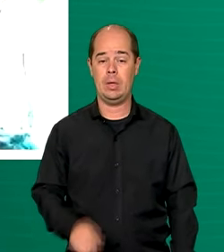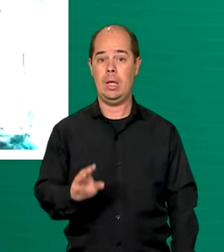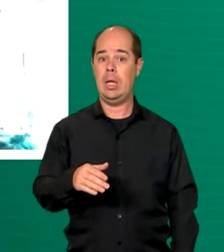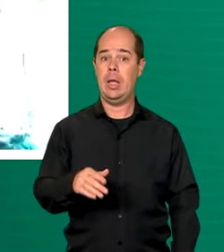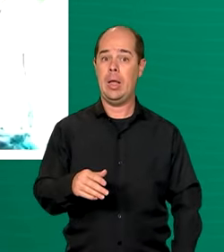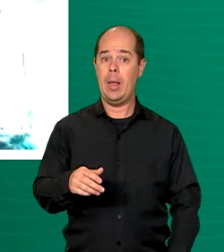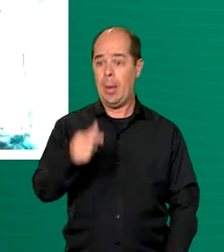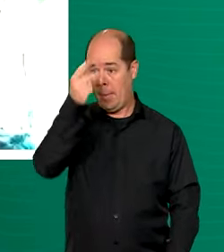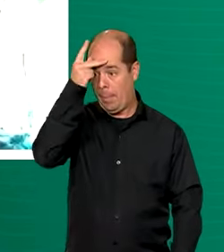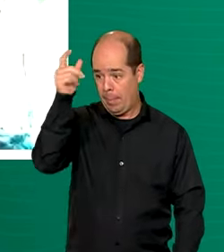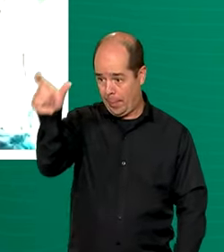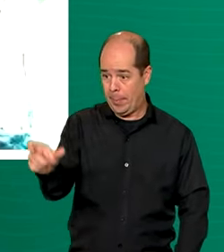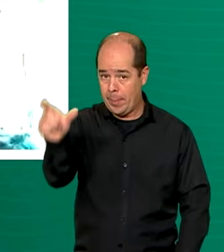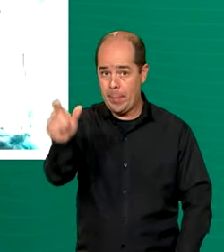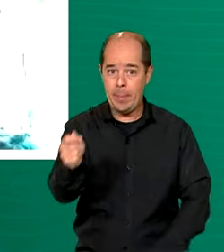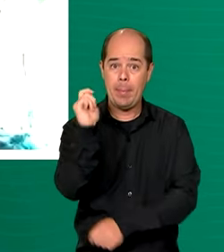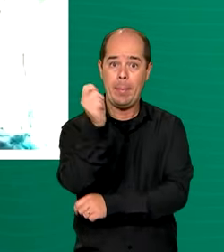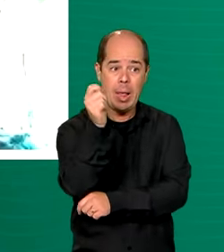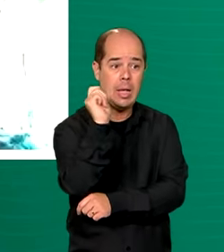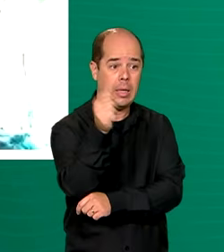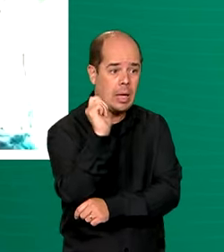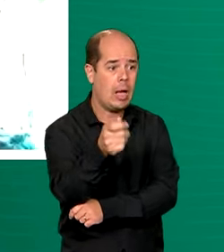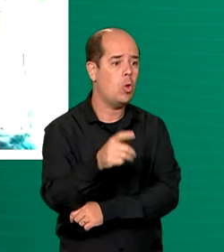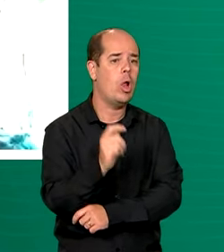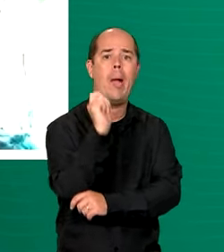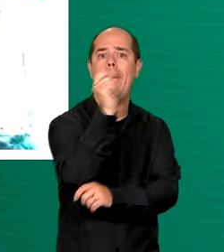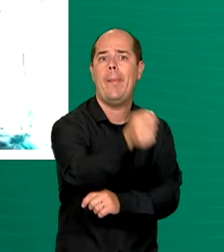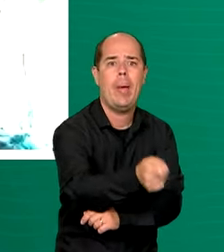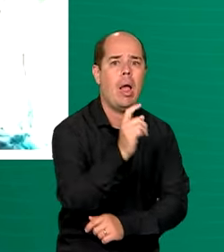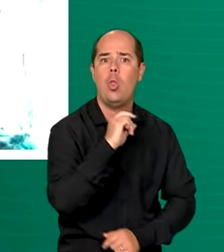conseguindo porque está seco, peixes já morreram quase todos.